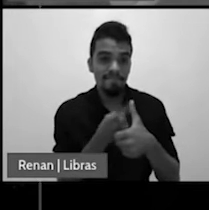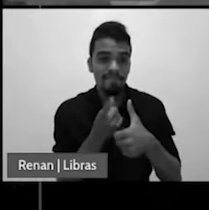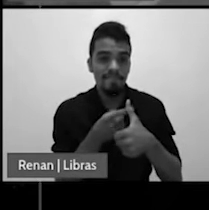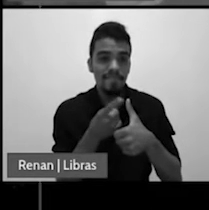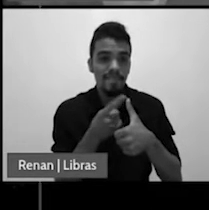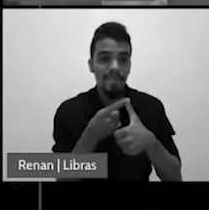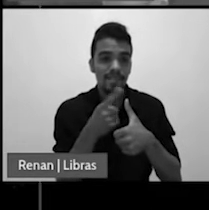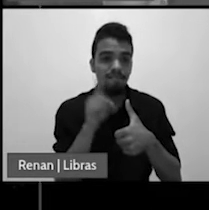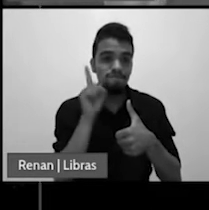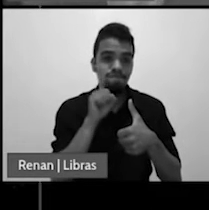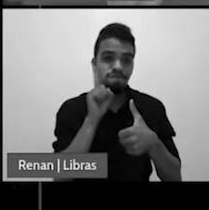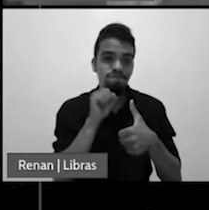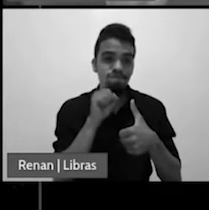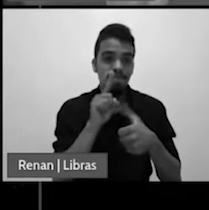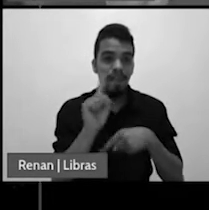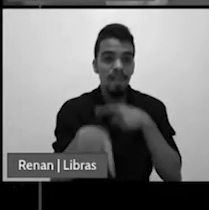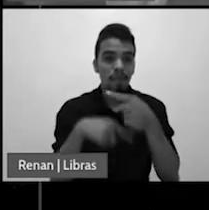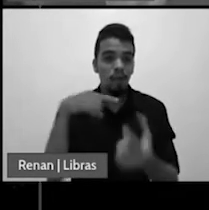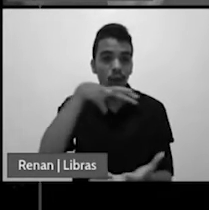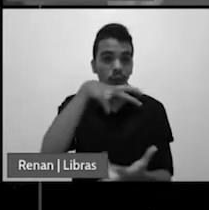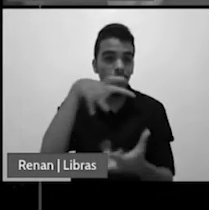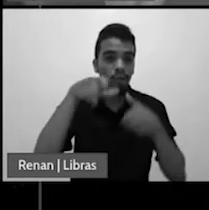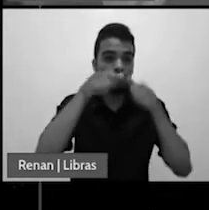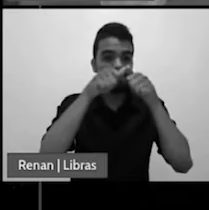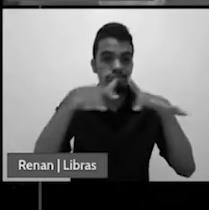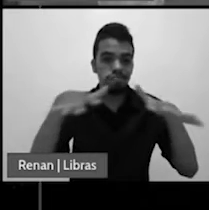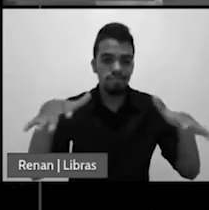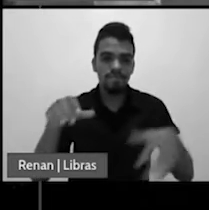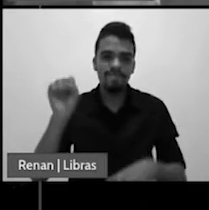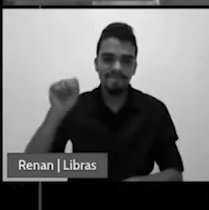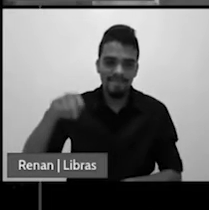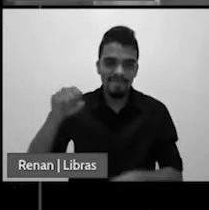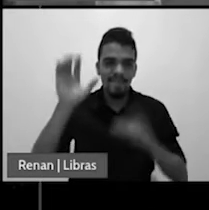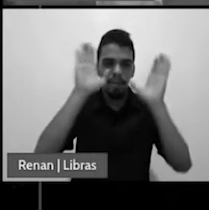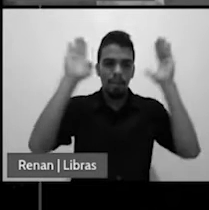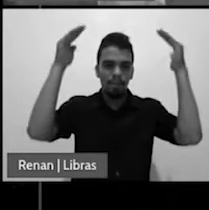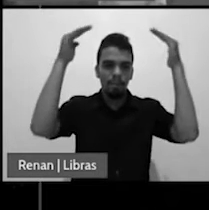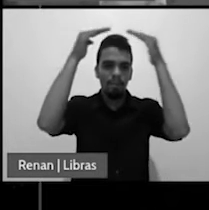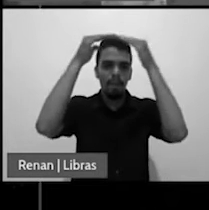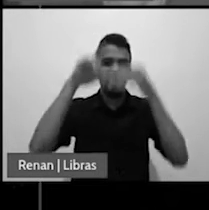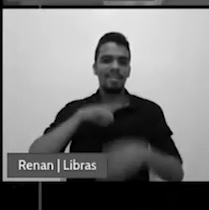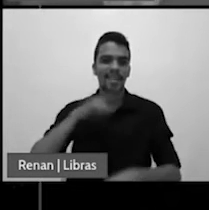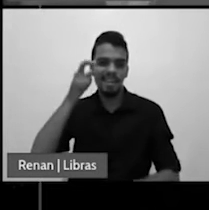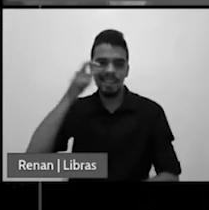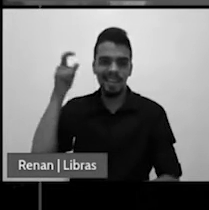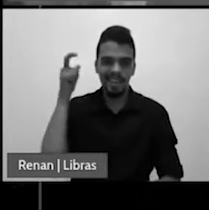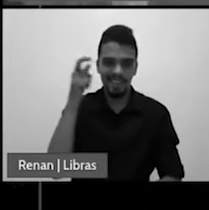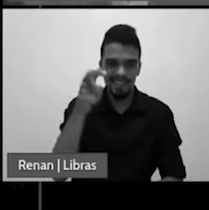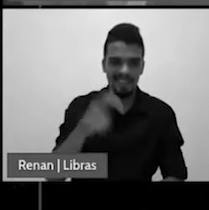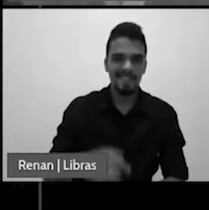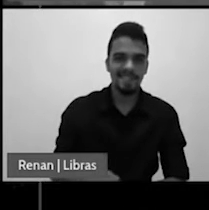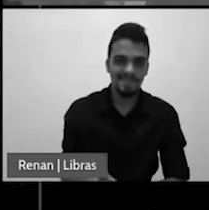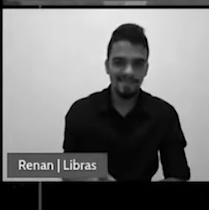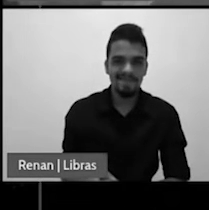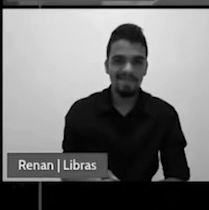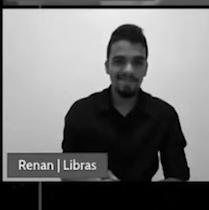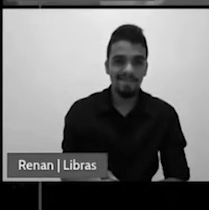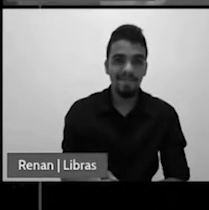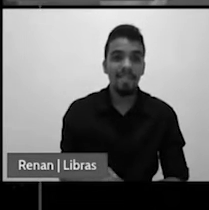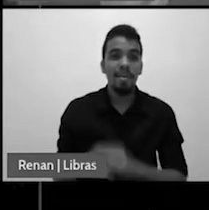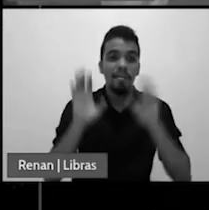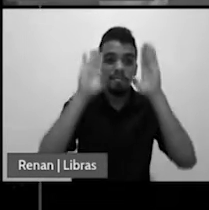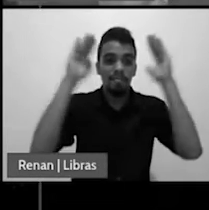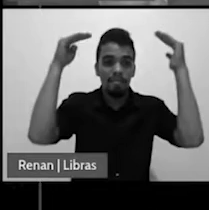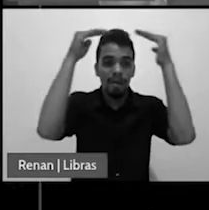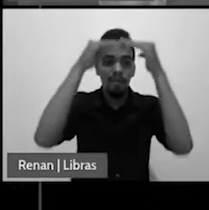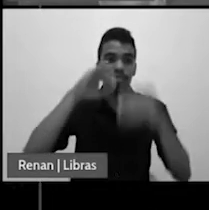os papos tem todo interesse no domingo aqui está a encíclica Dias Domini do Papa João Paulo II editado